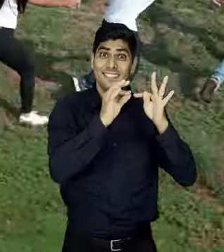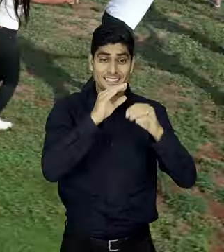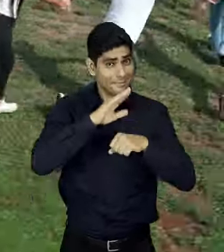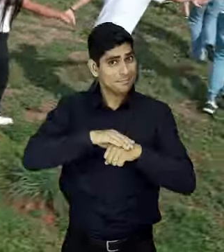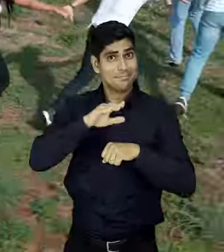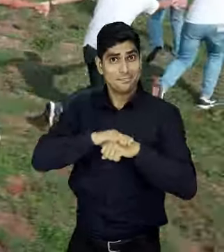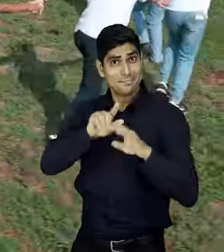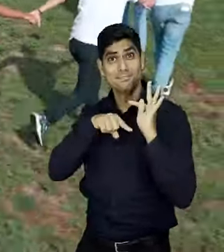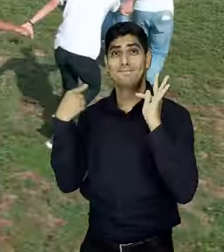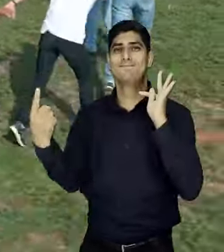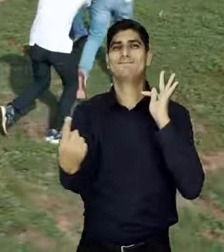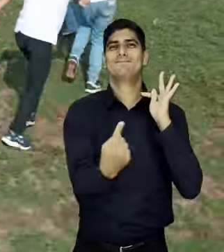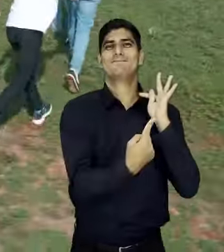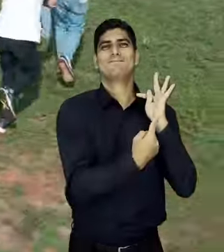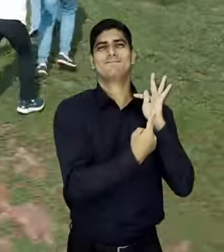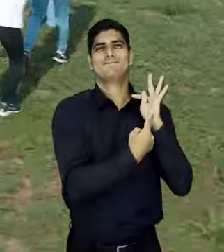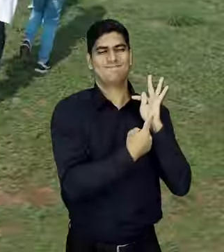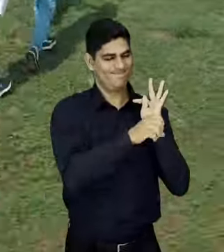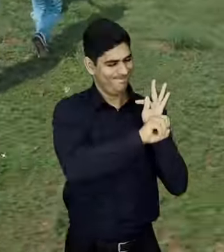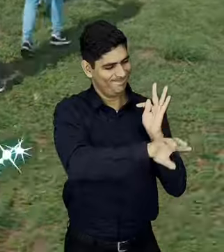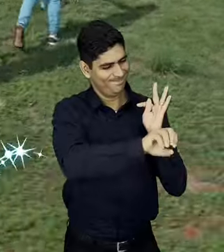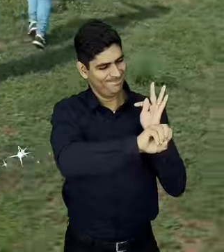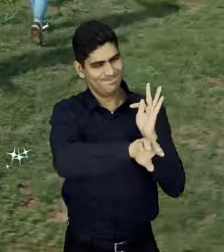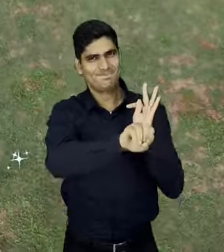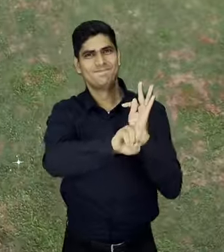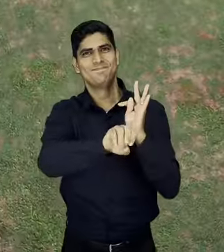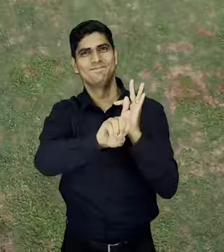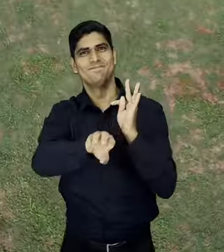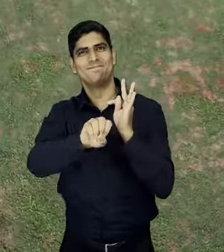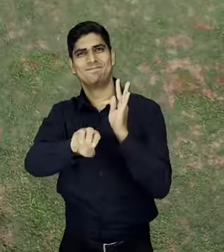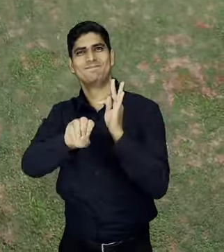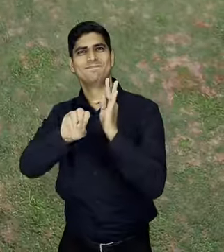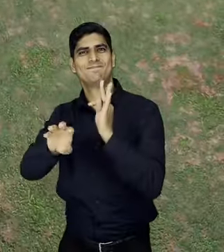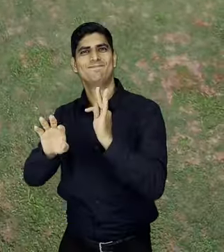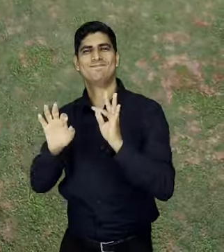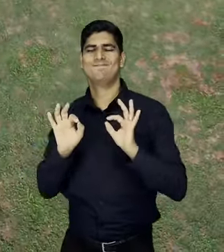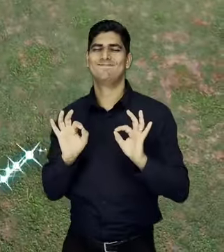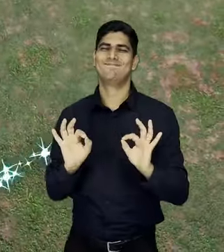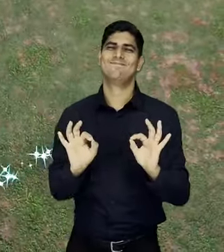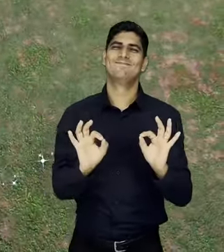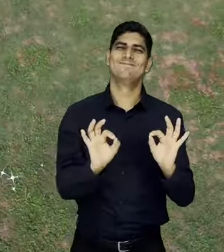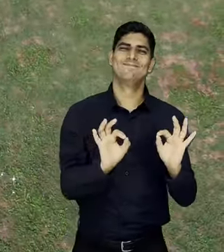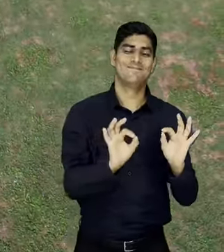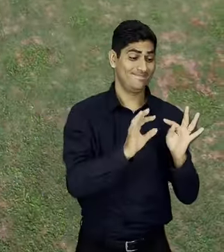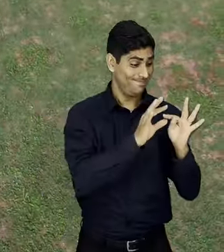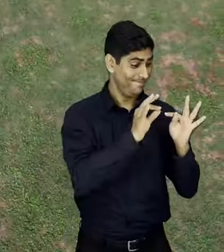A UFD depende só da gente Educação em ação